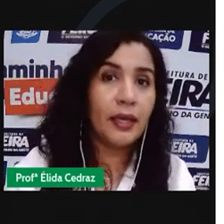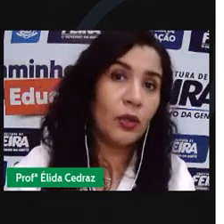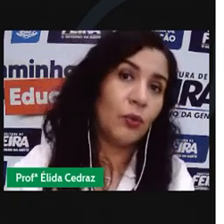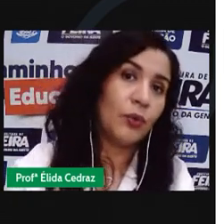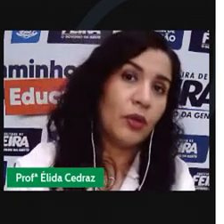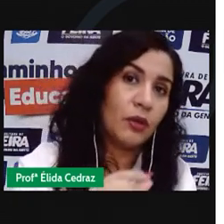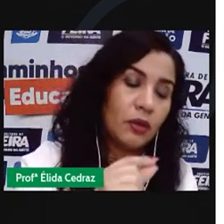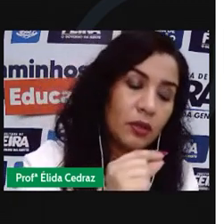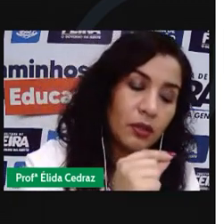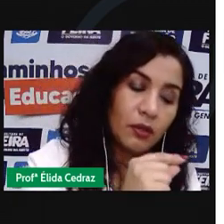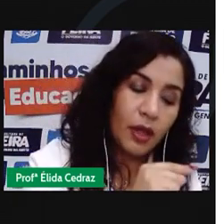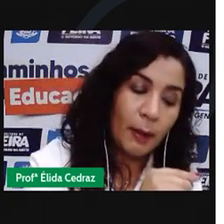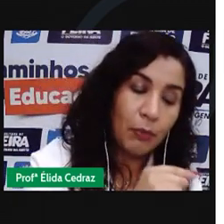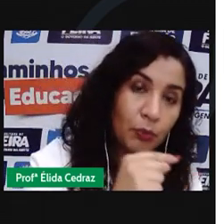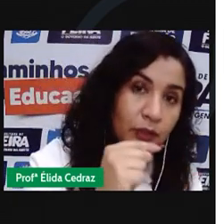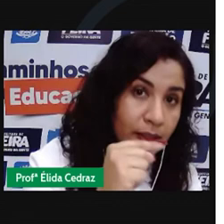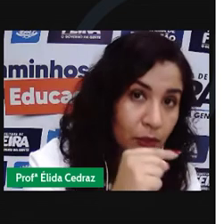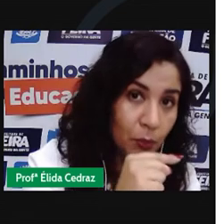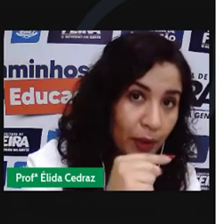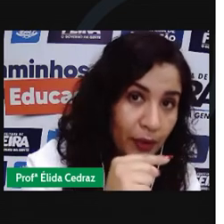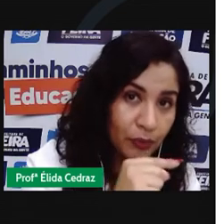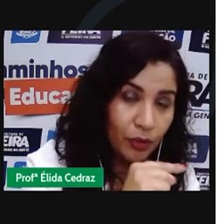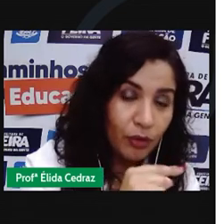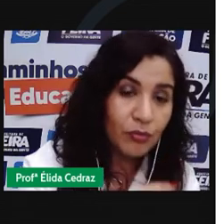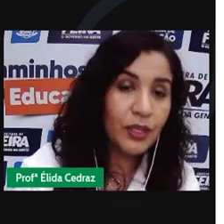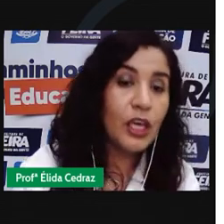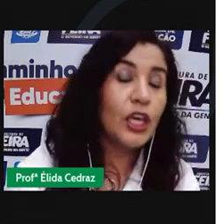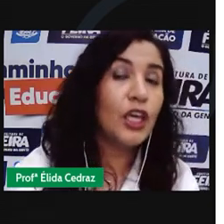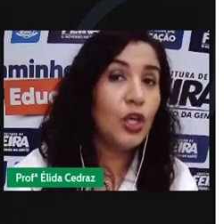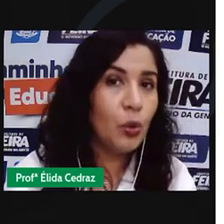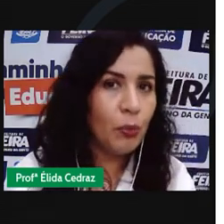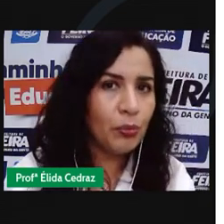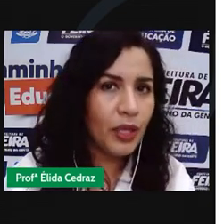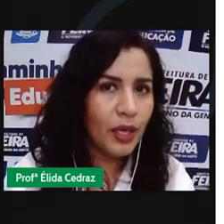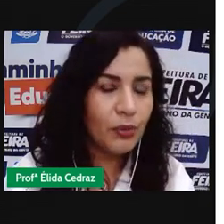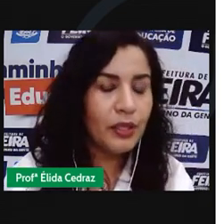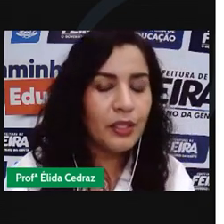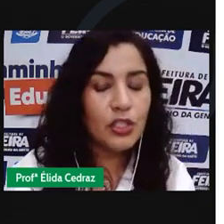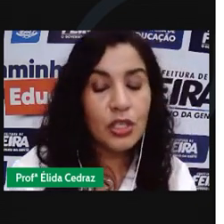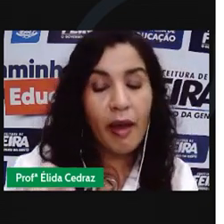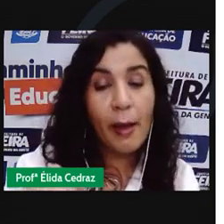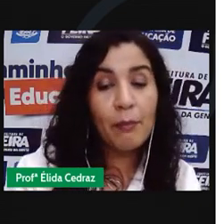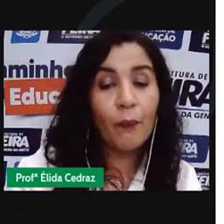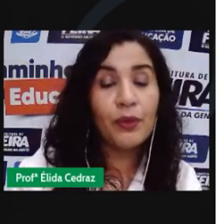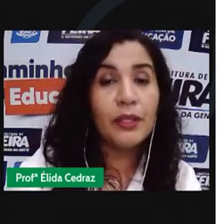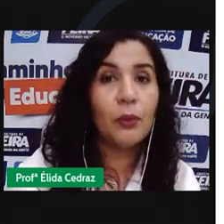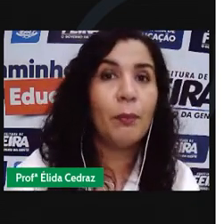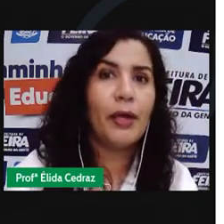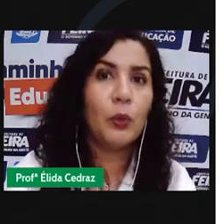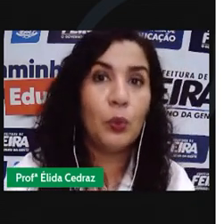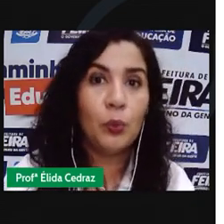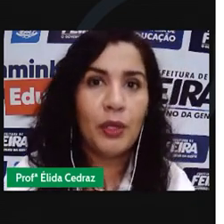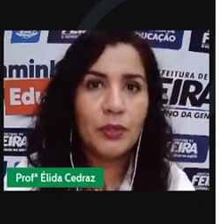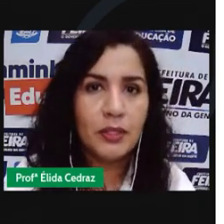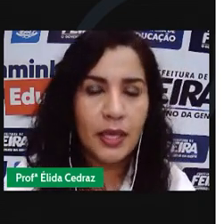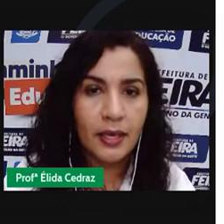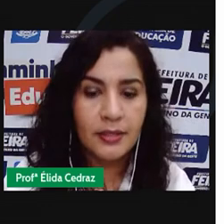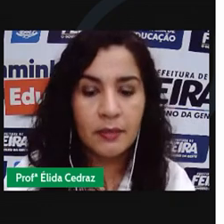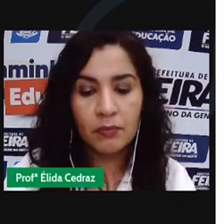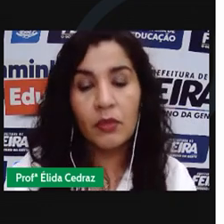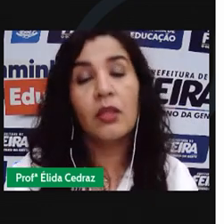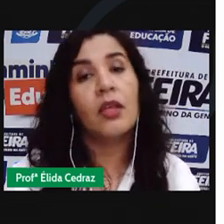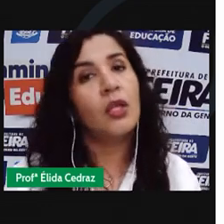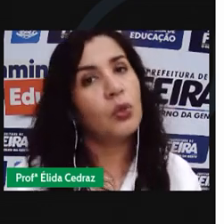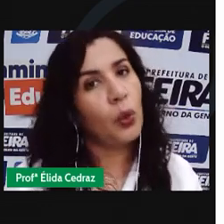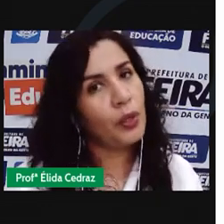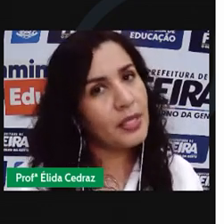pequeno apontando para o 9 e o ponteiro grande apontando para o número 6